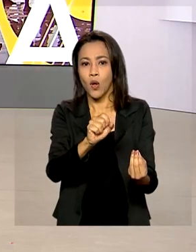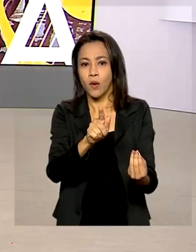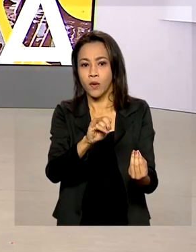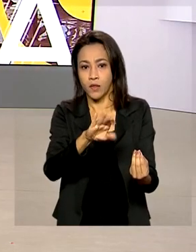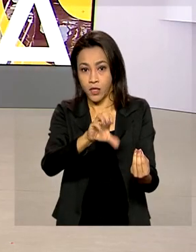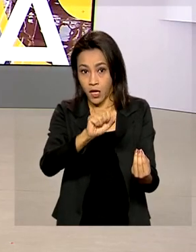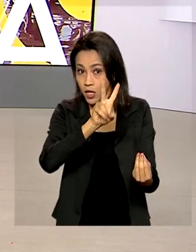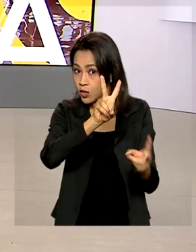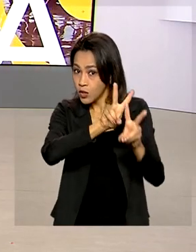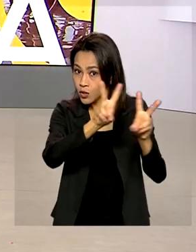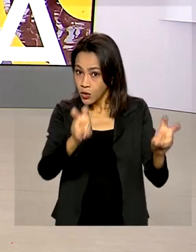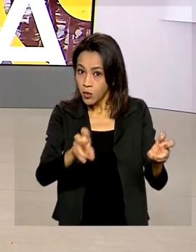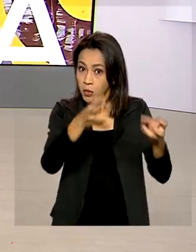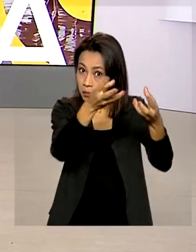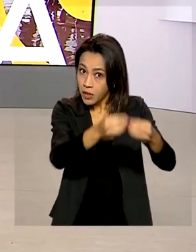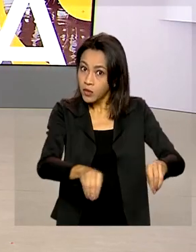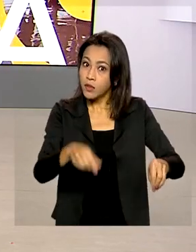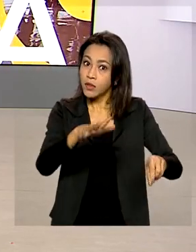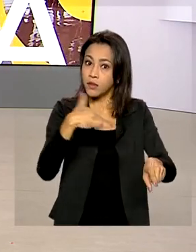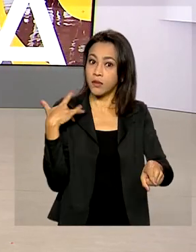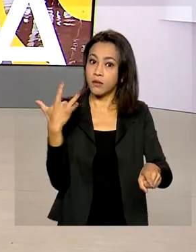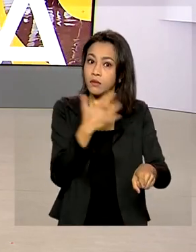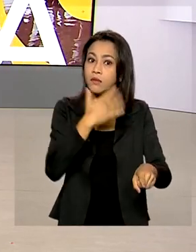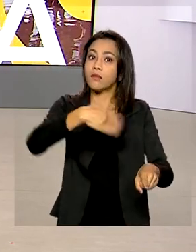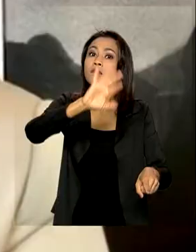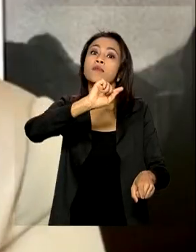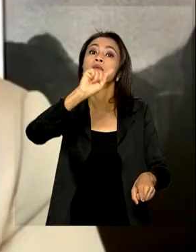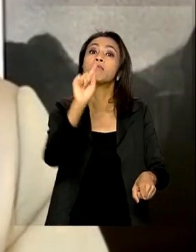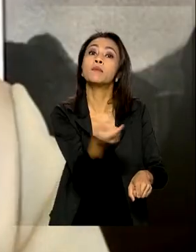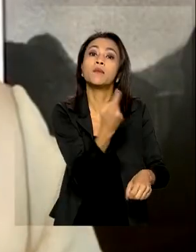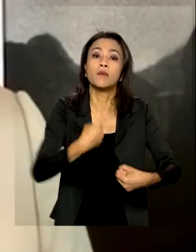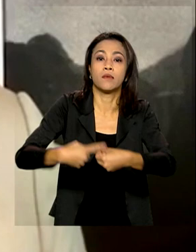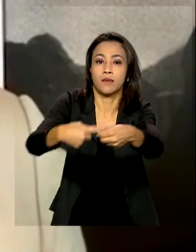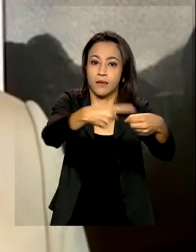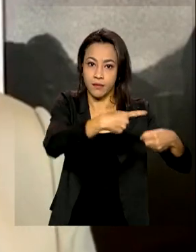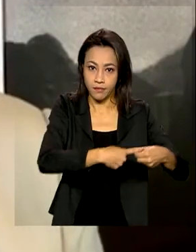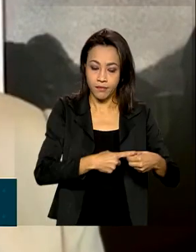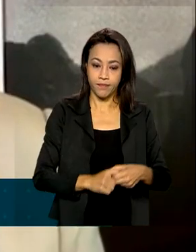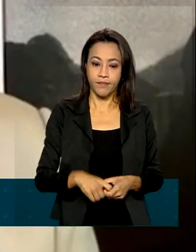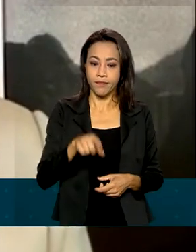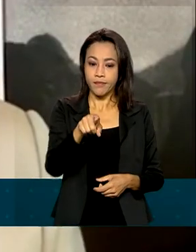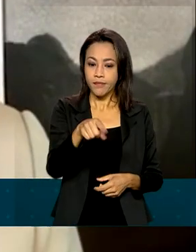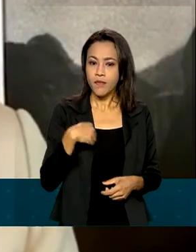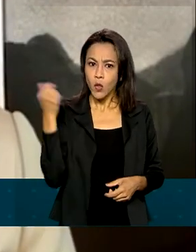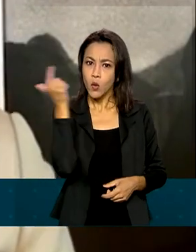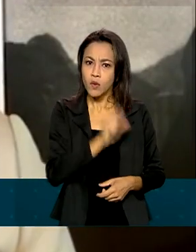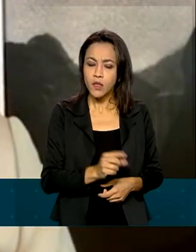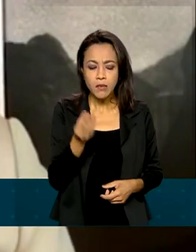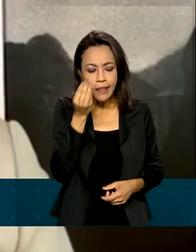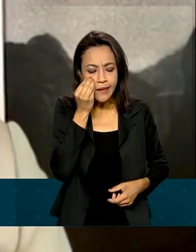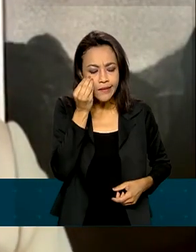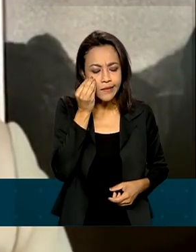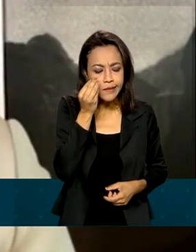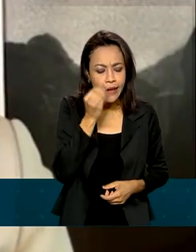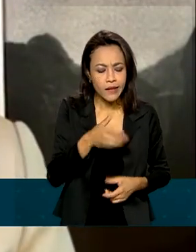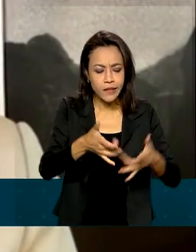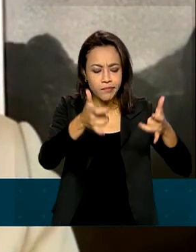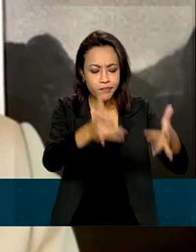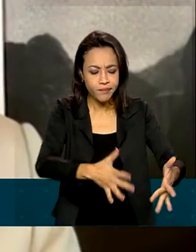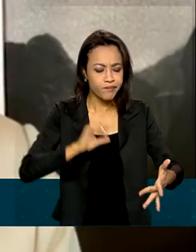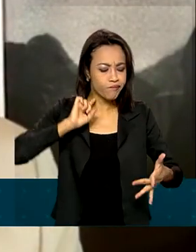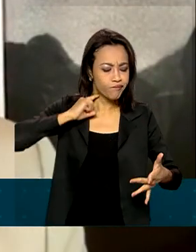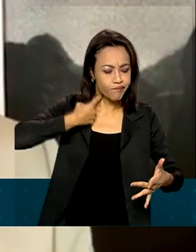abastecimento de mais de mil municípios. Conseguimos atestar a real contaminação das águas